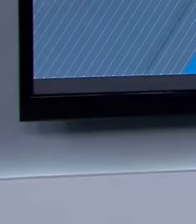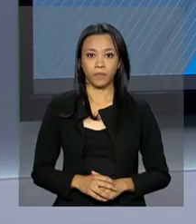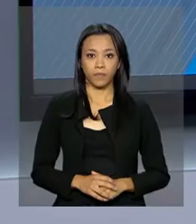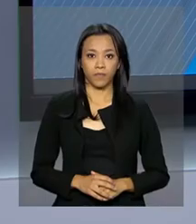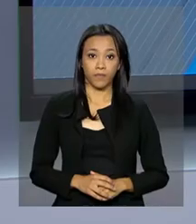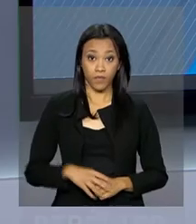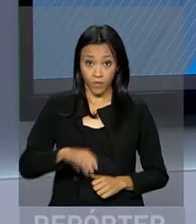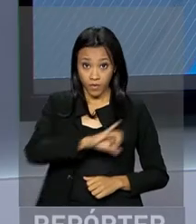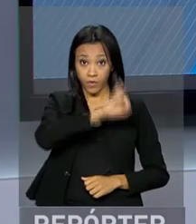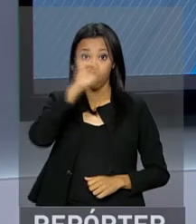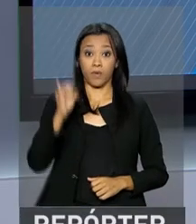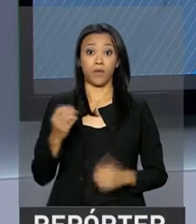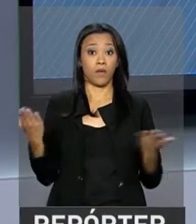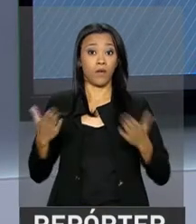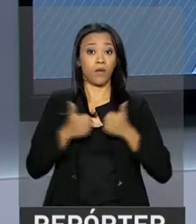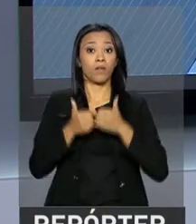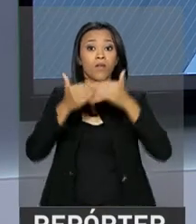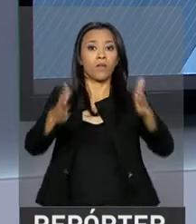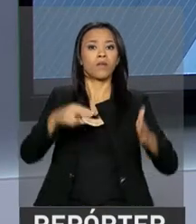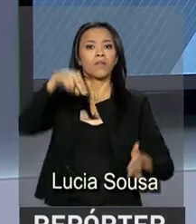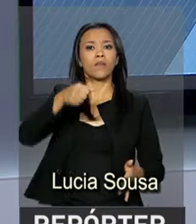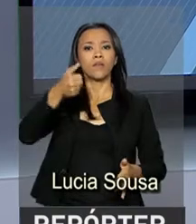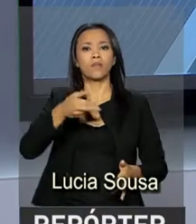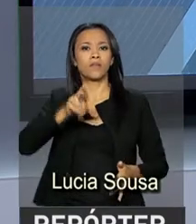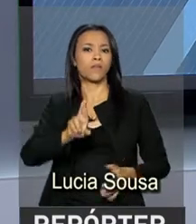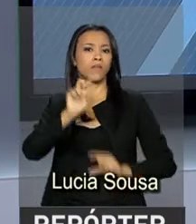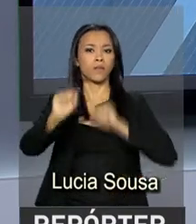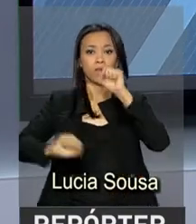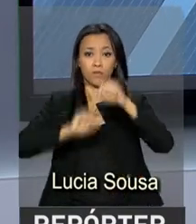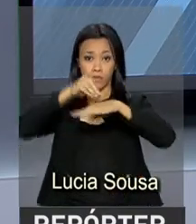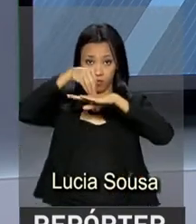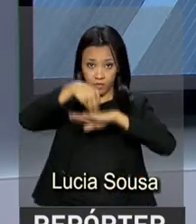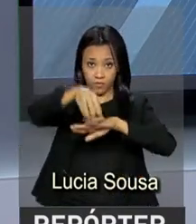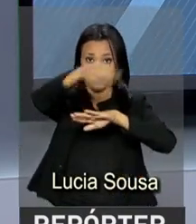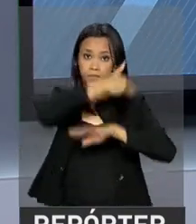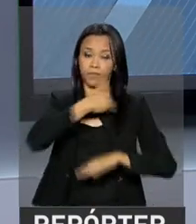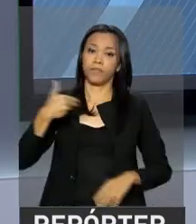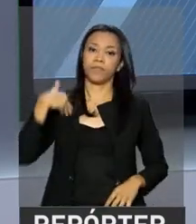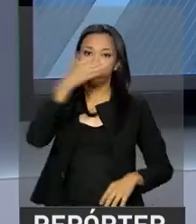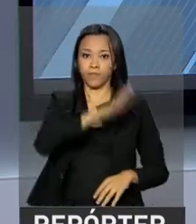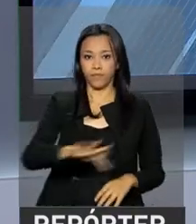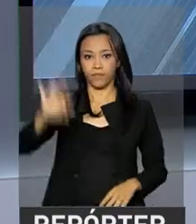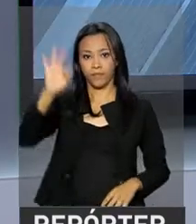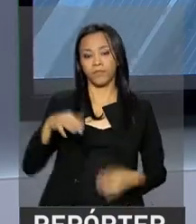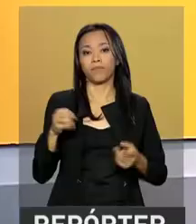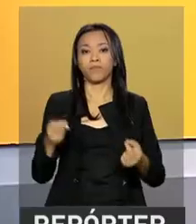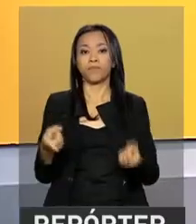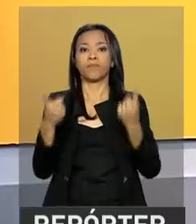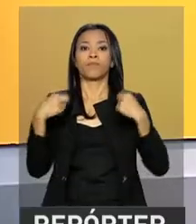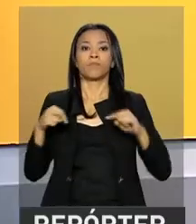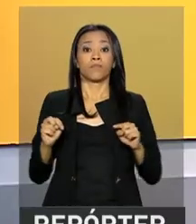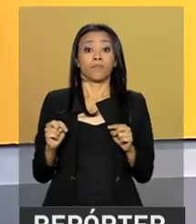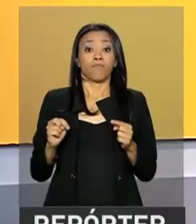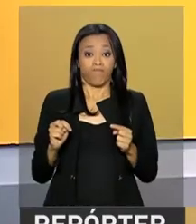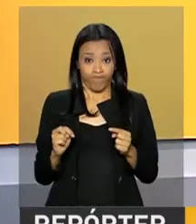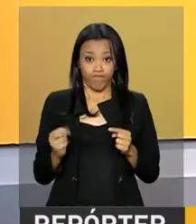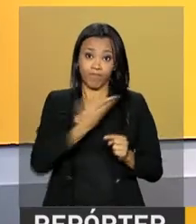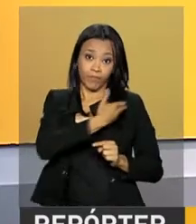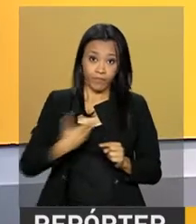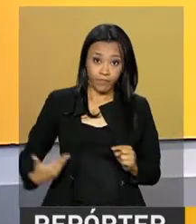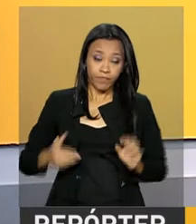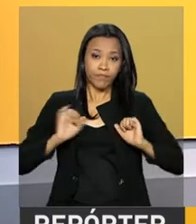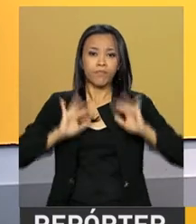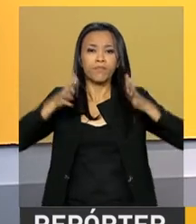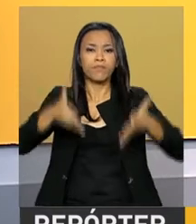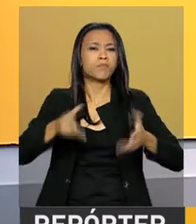Olá, começa agora mais uma edição do Repórter NBR com as notícias do governo federal. O governo participa